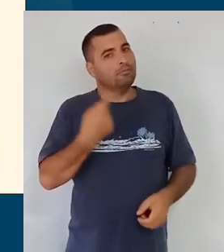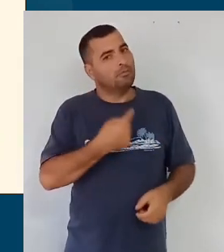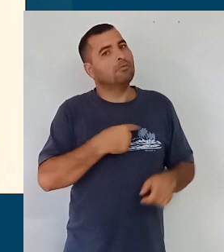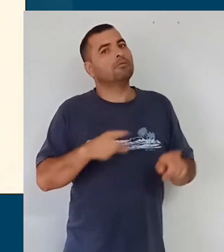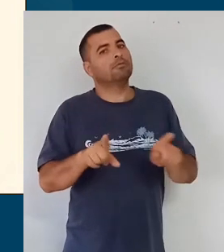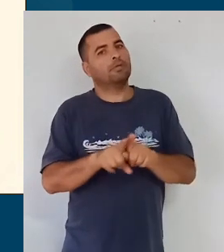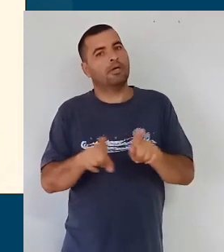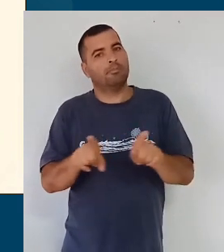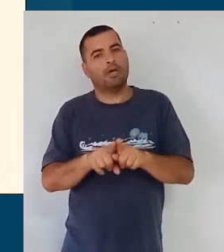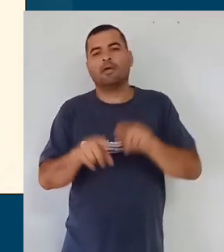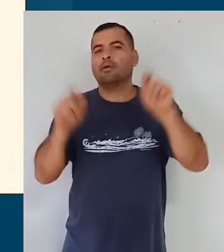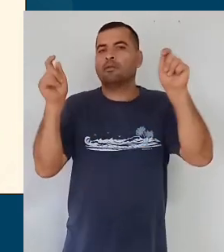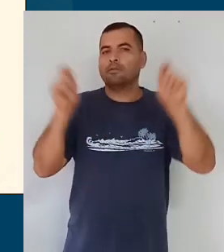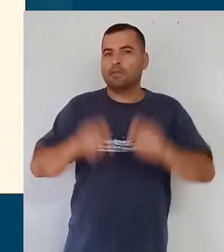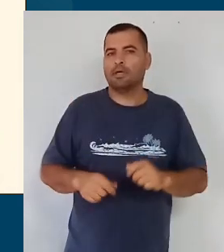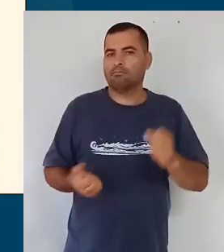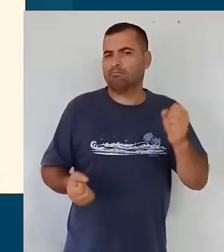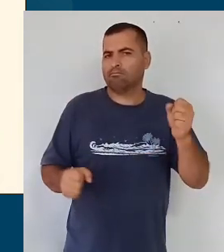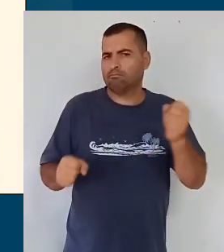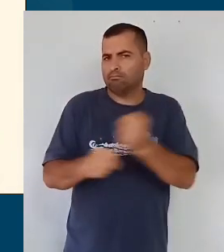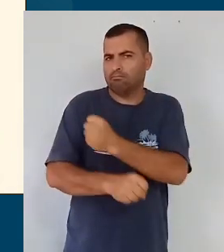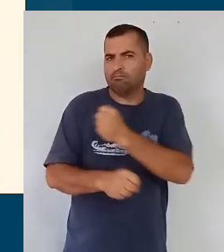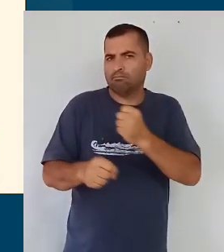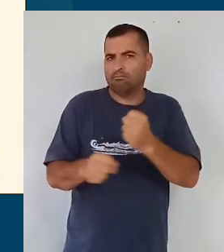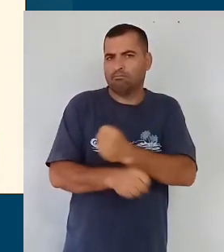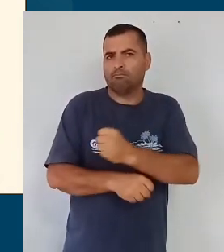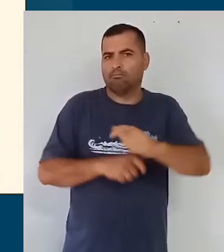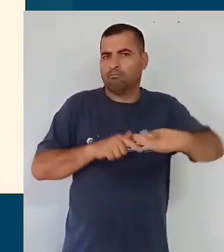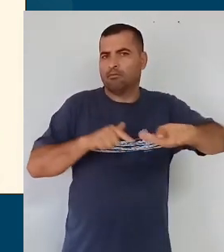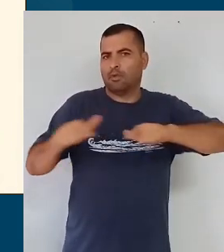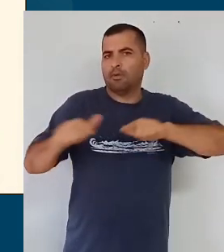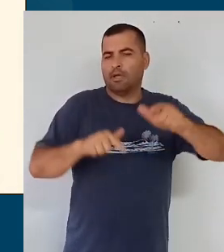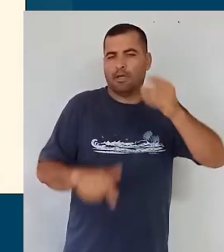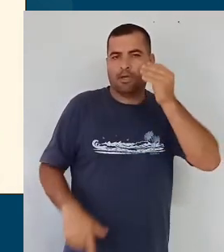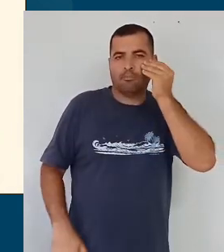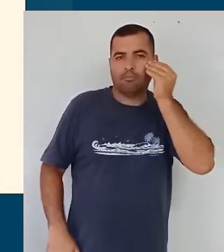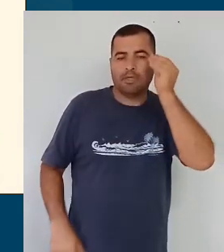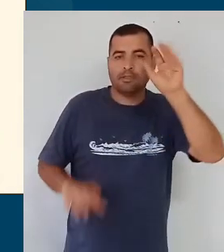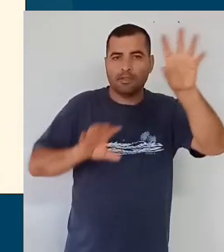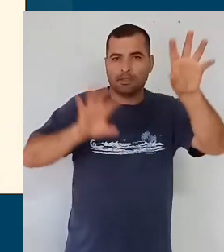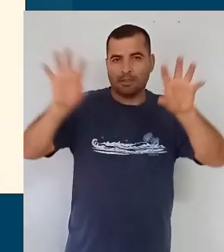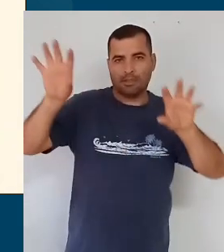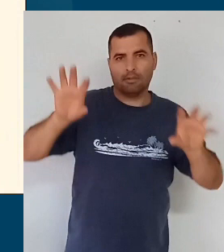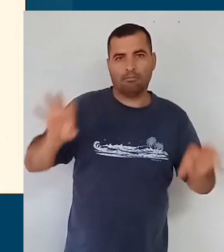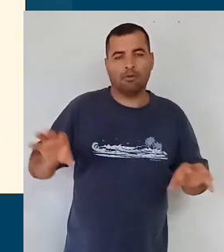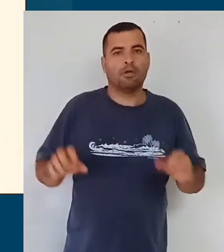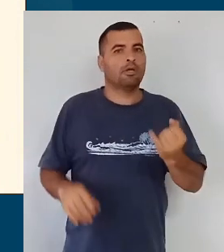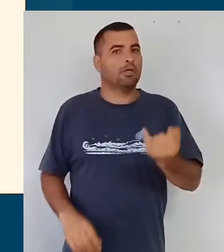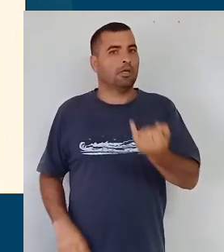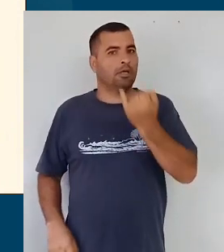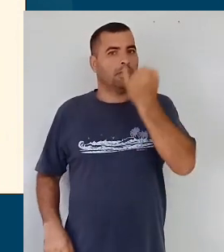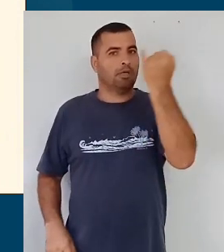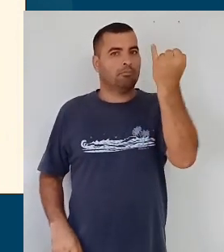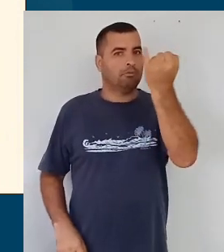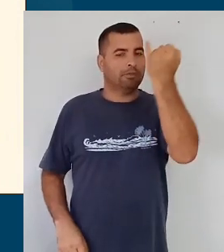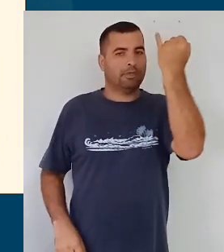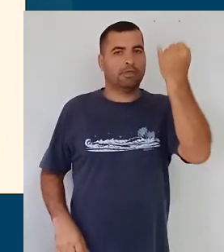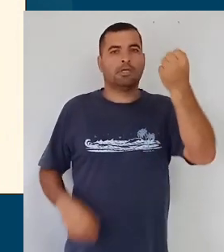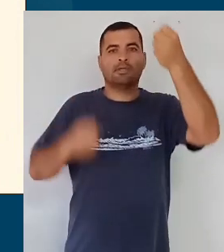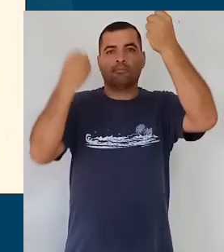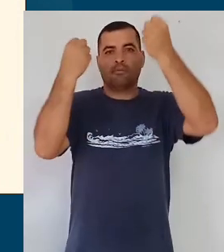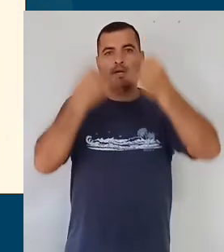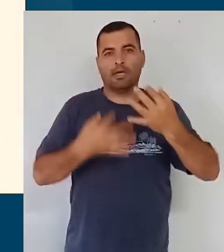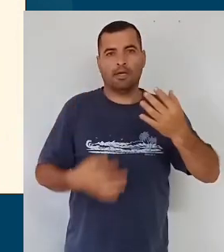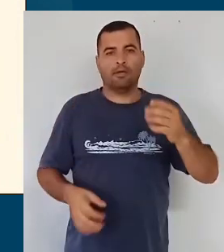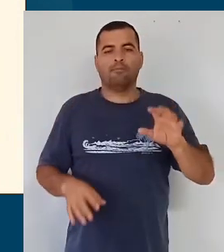construir e trabalhar junto com os campos de experiência. E é importante dizer também que os campos de experiência,